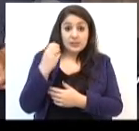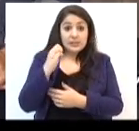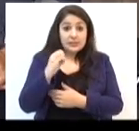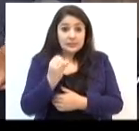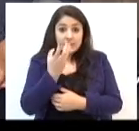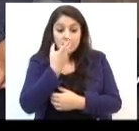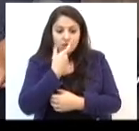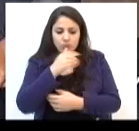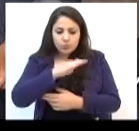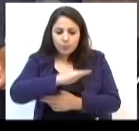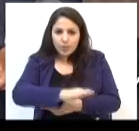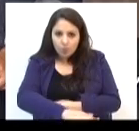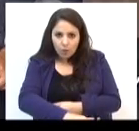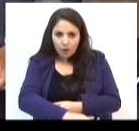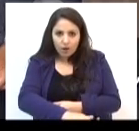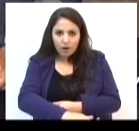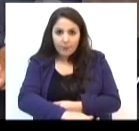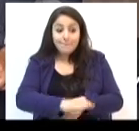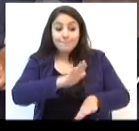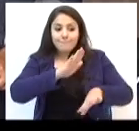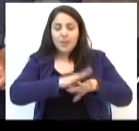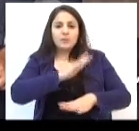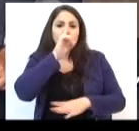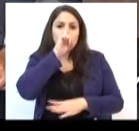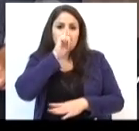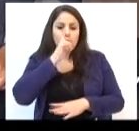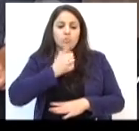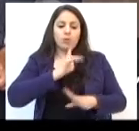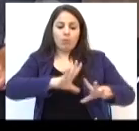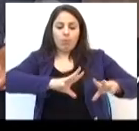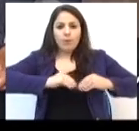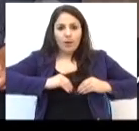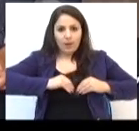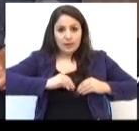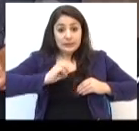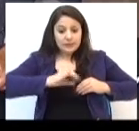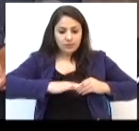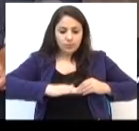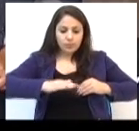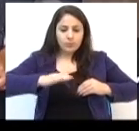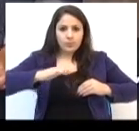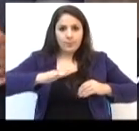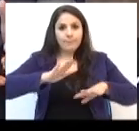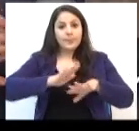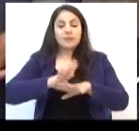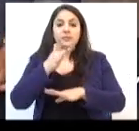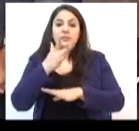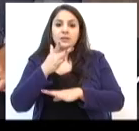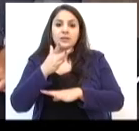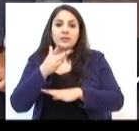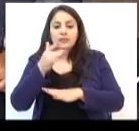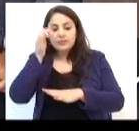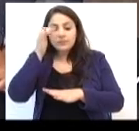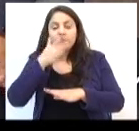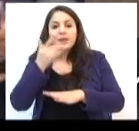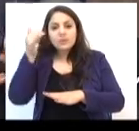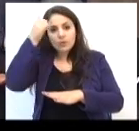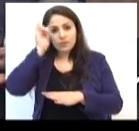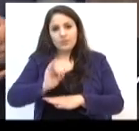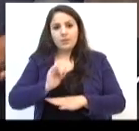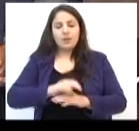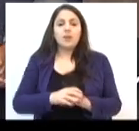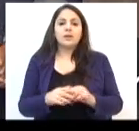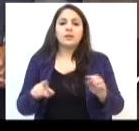menor a criança, maiores os riscos. É importante também a gente ressaltar isso neste momento. A literatura internacional